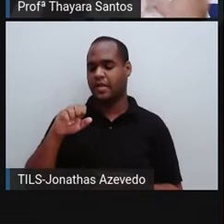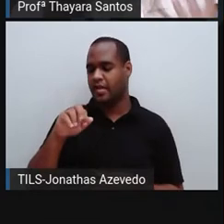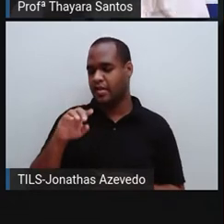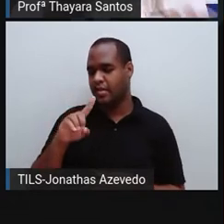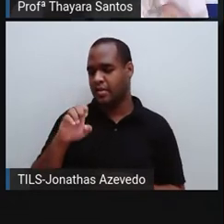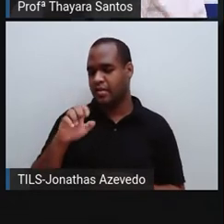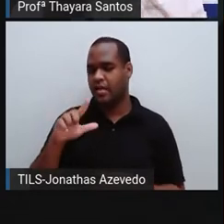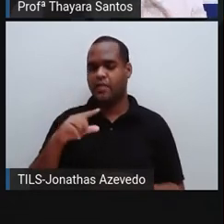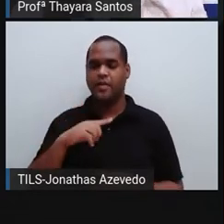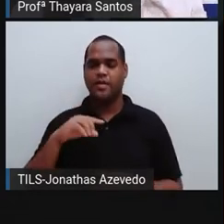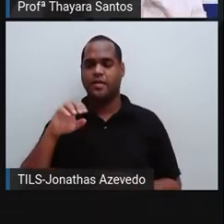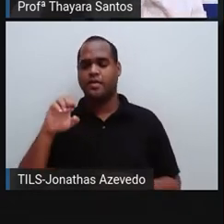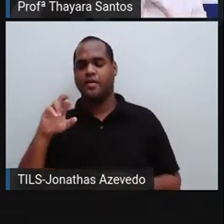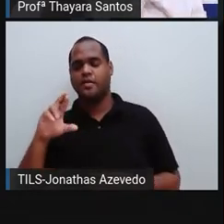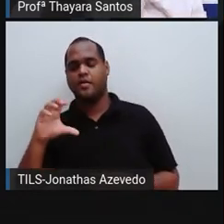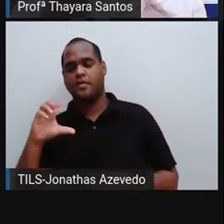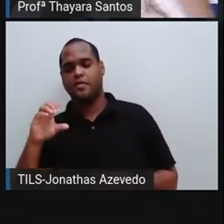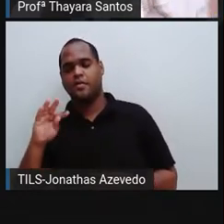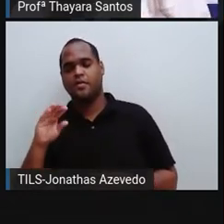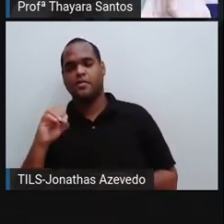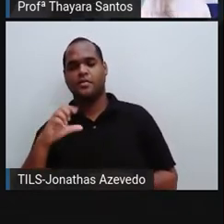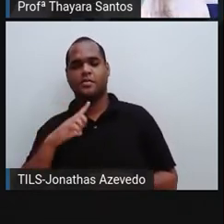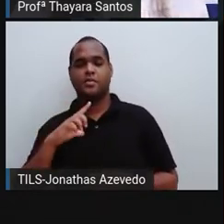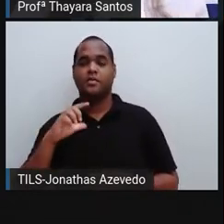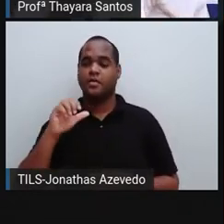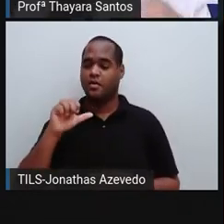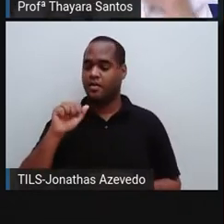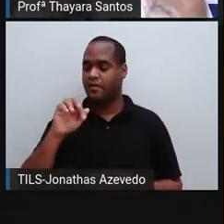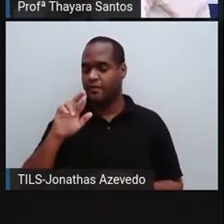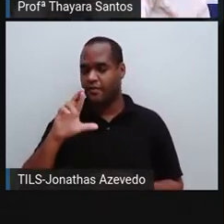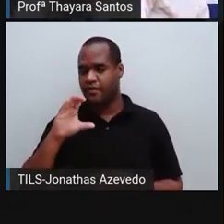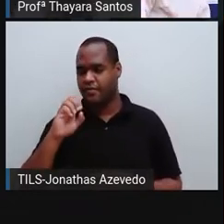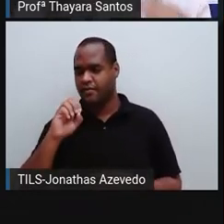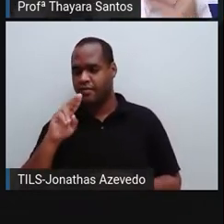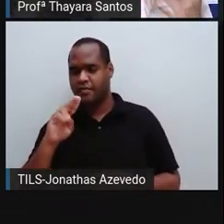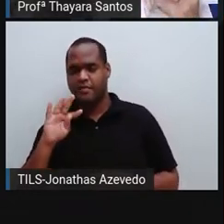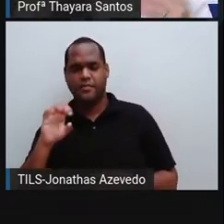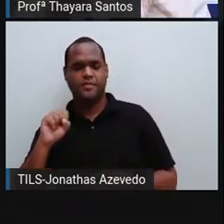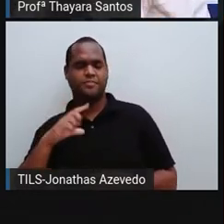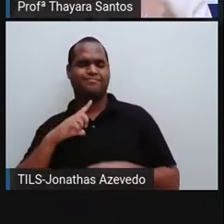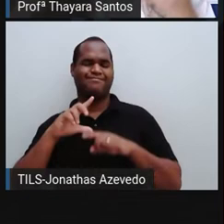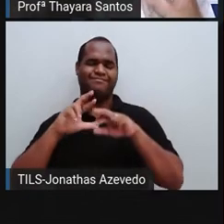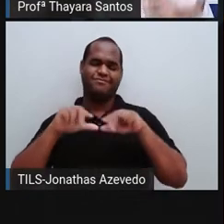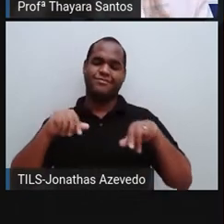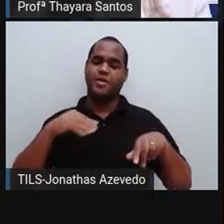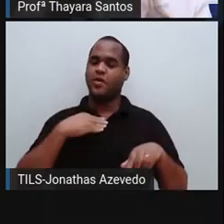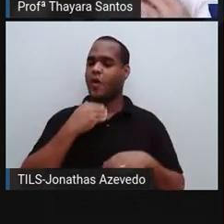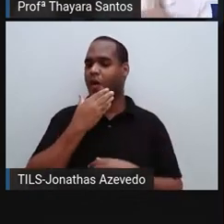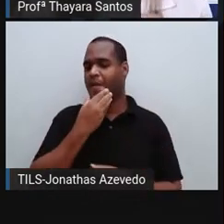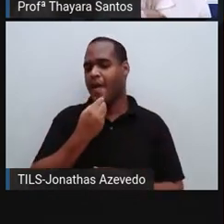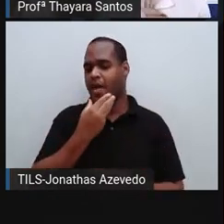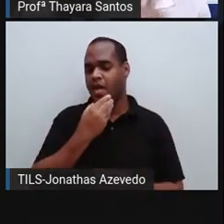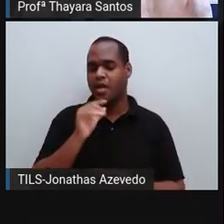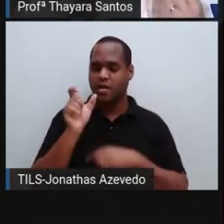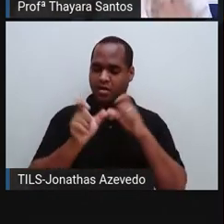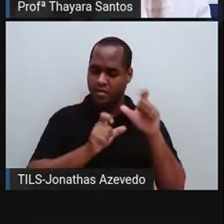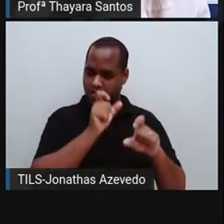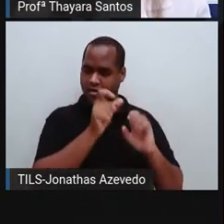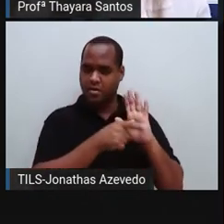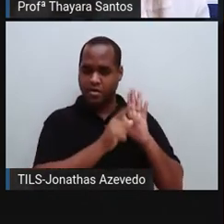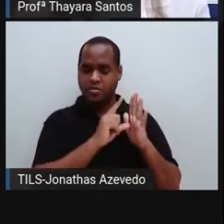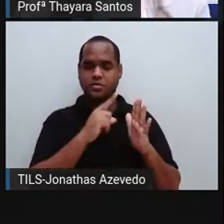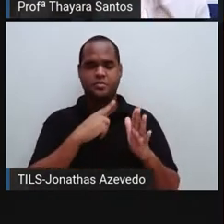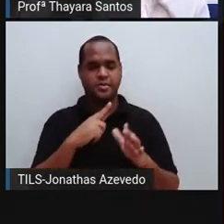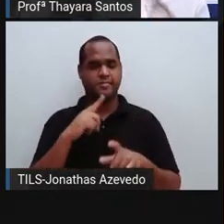o homo erectus, o homo africans. Então, existiram vários outros homens antes de existir a